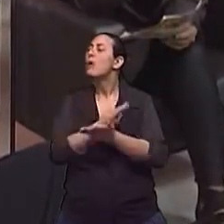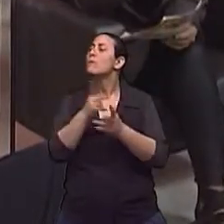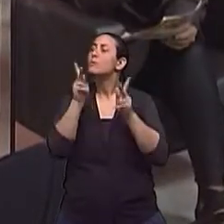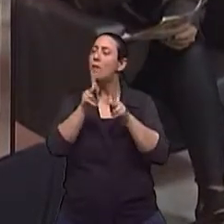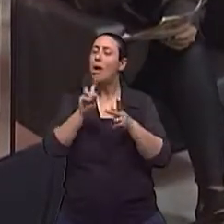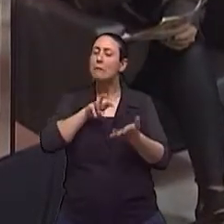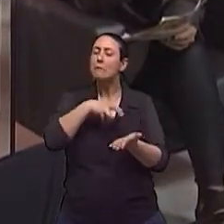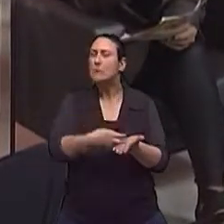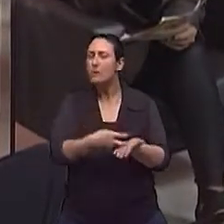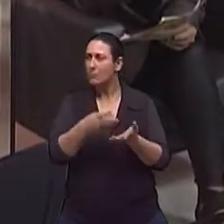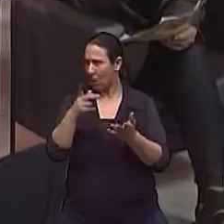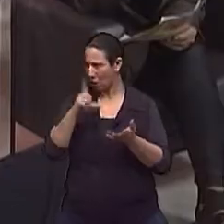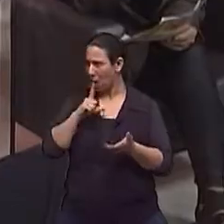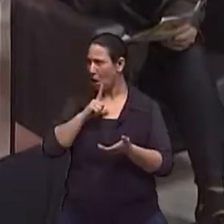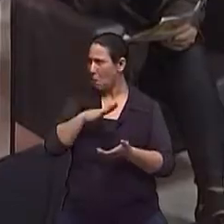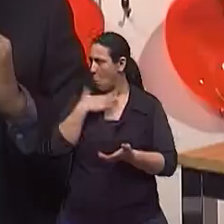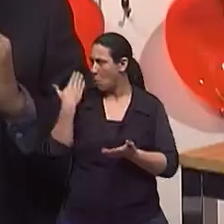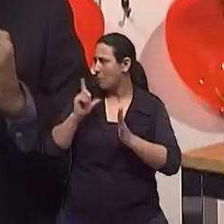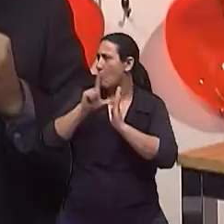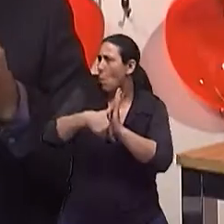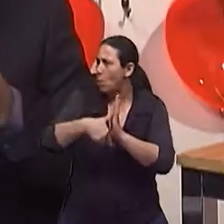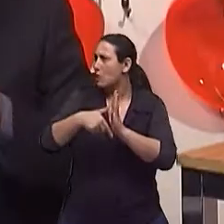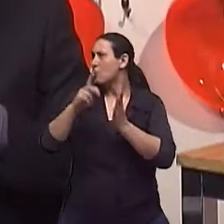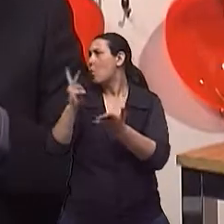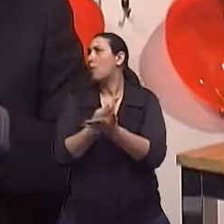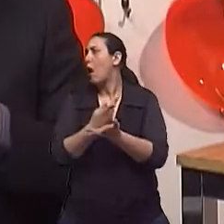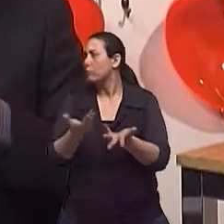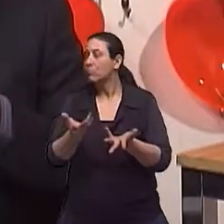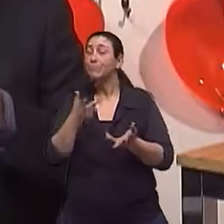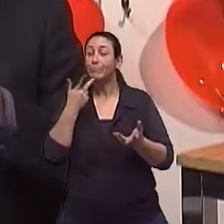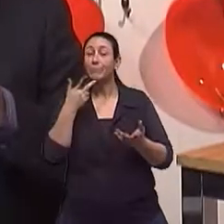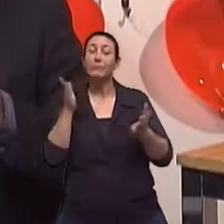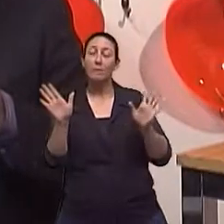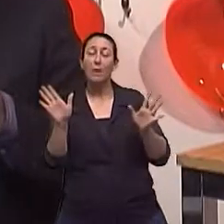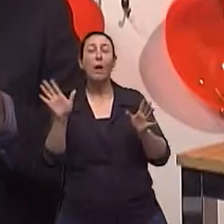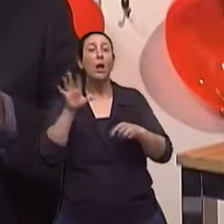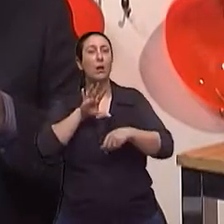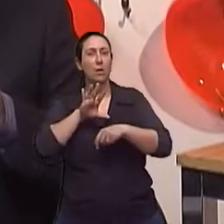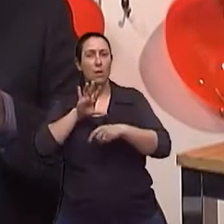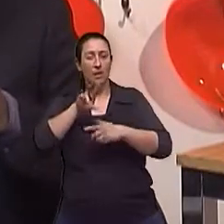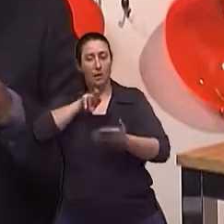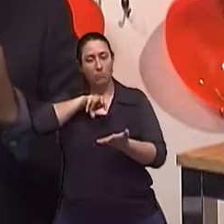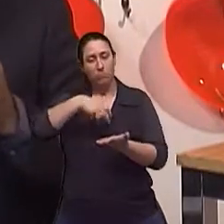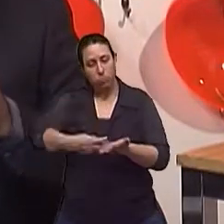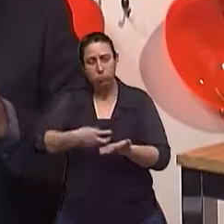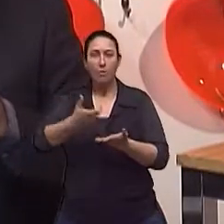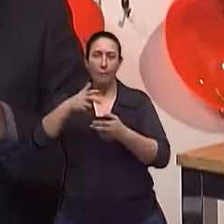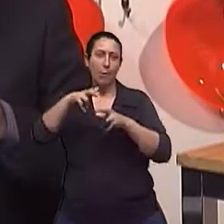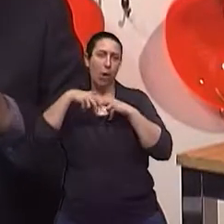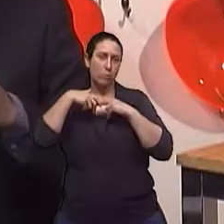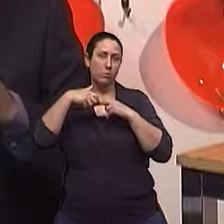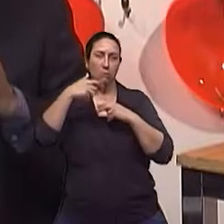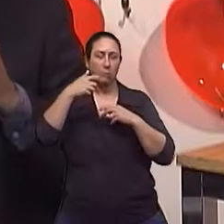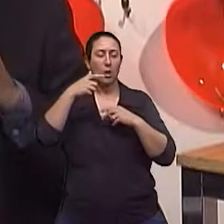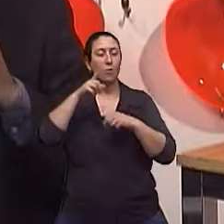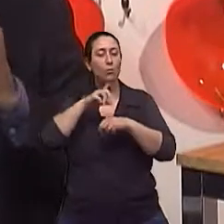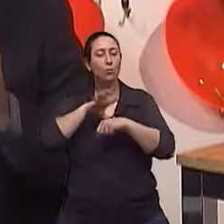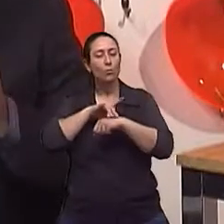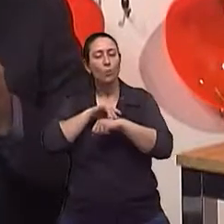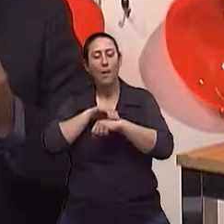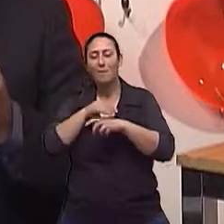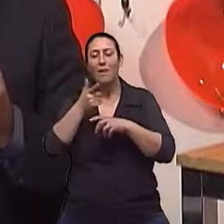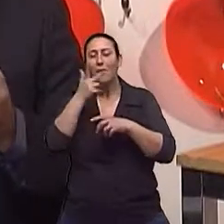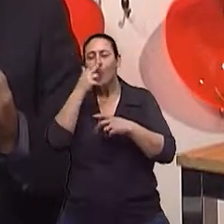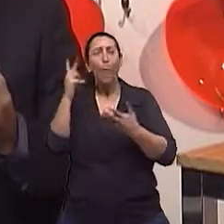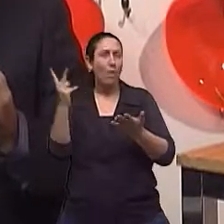causa da queda, doutor? Exato. Então, queda como doença, como a síndrome, não como doença, mas como